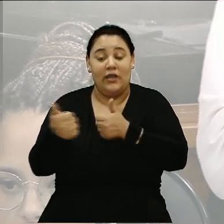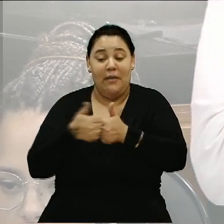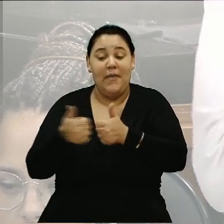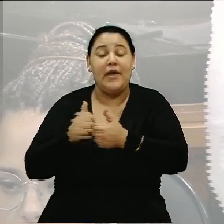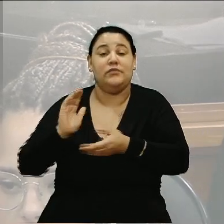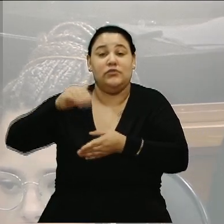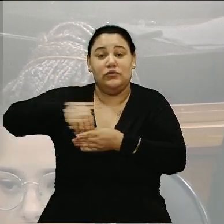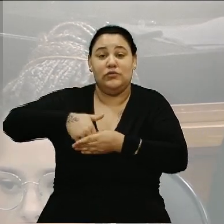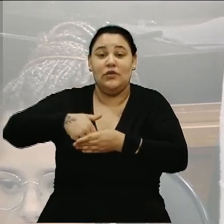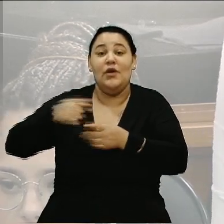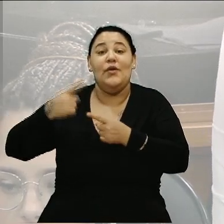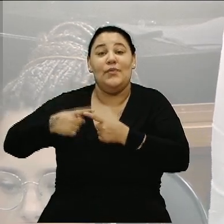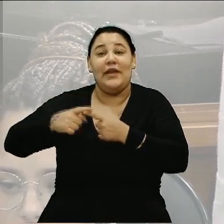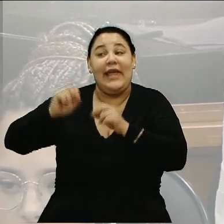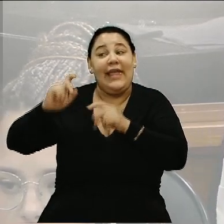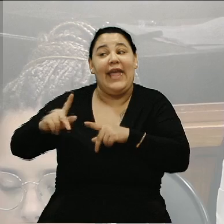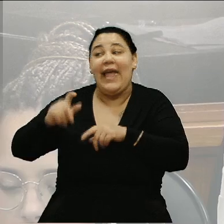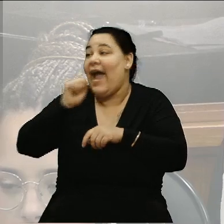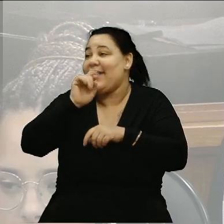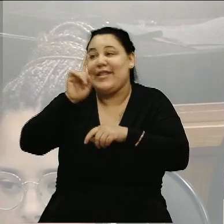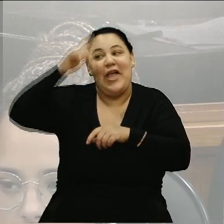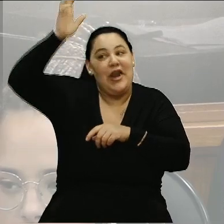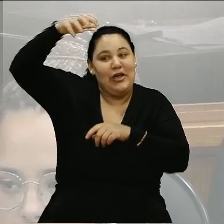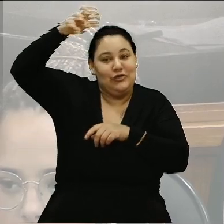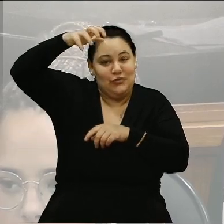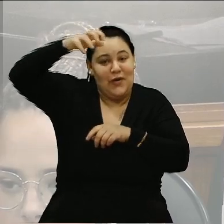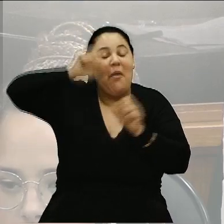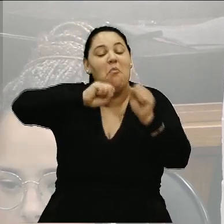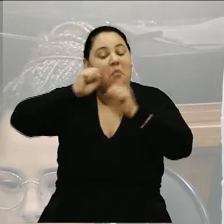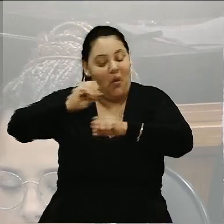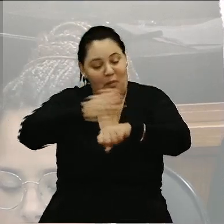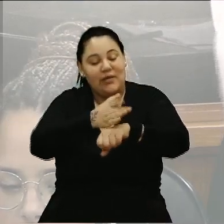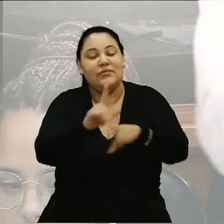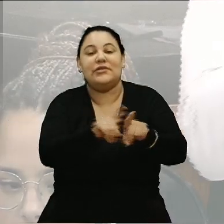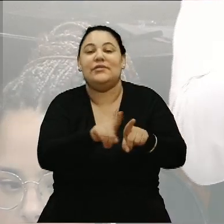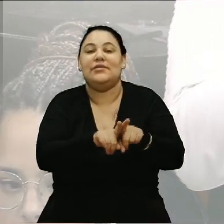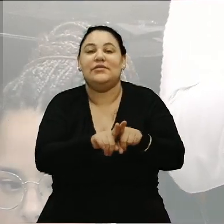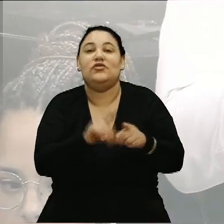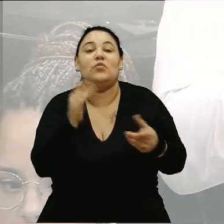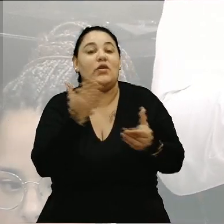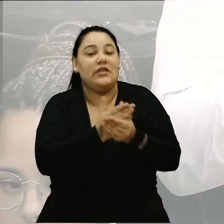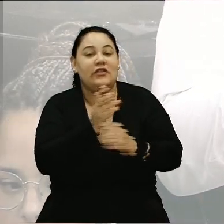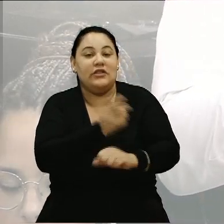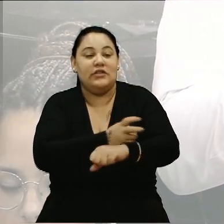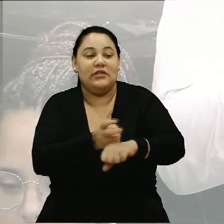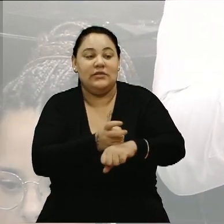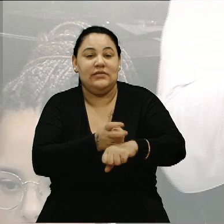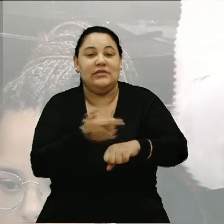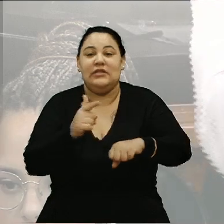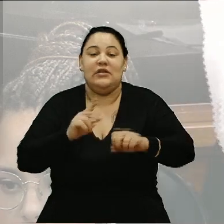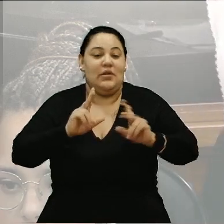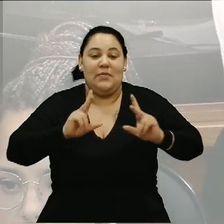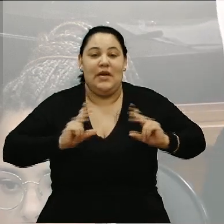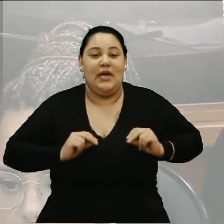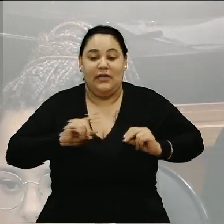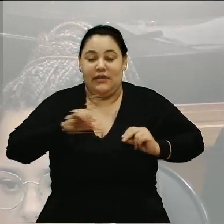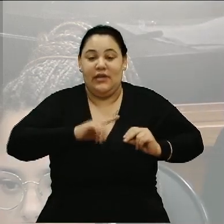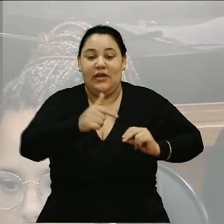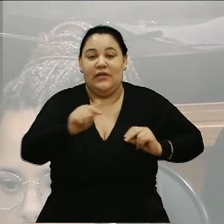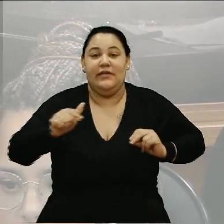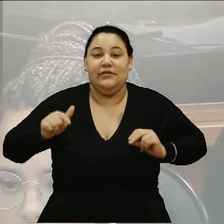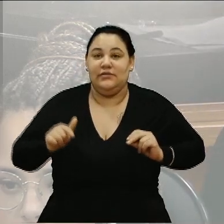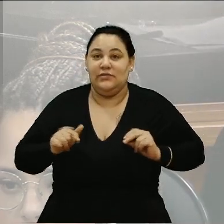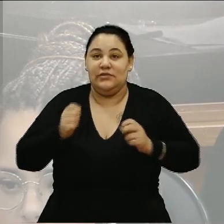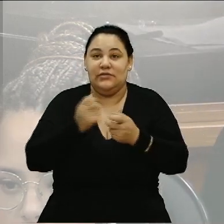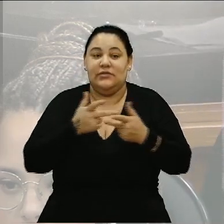não está na chuva pode entrar, logo aí adiante. Se isso aqui não tem mérito, tem outras coisas que